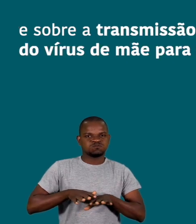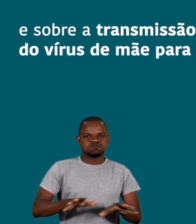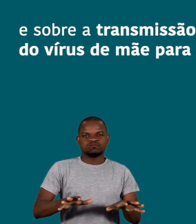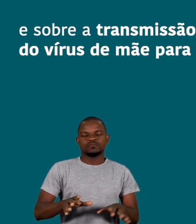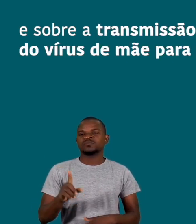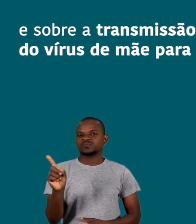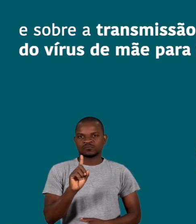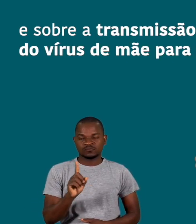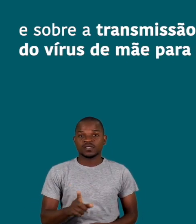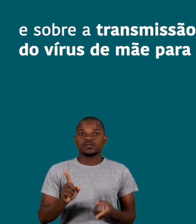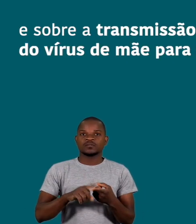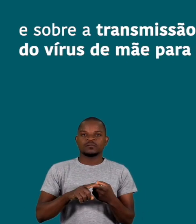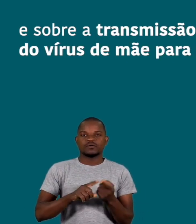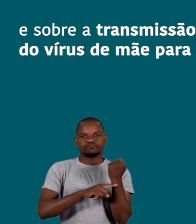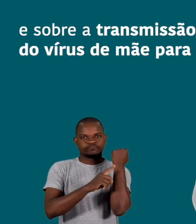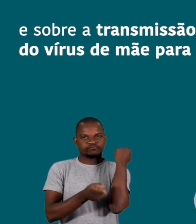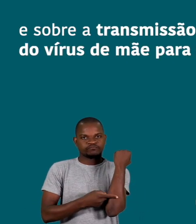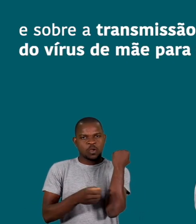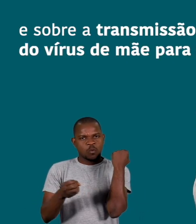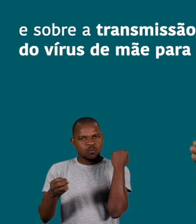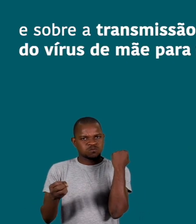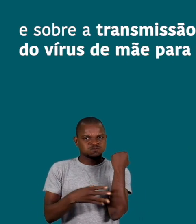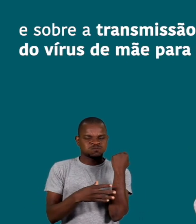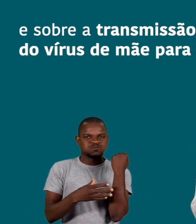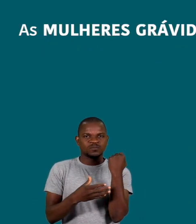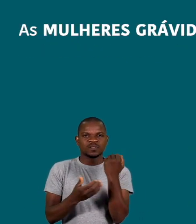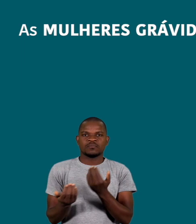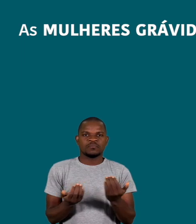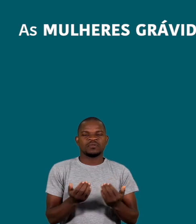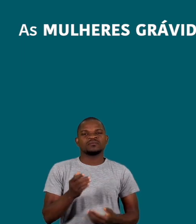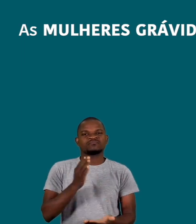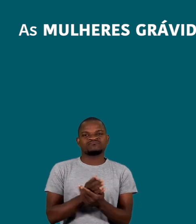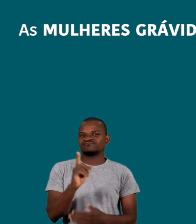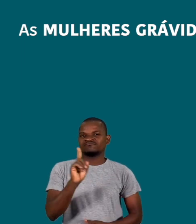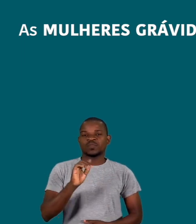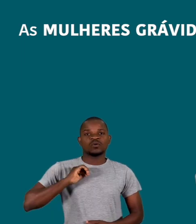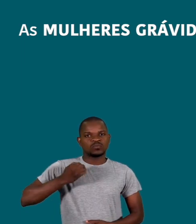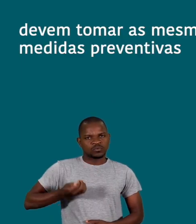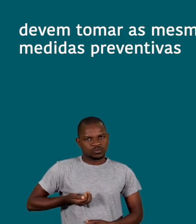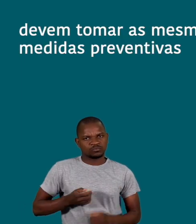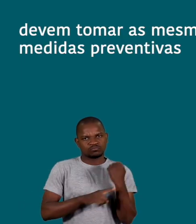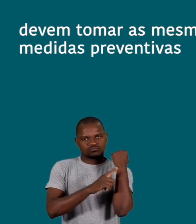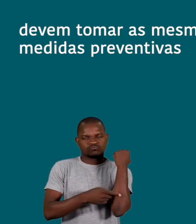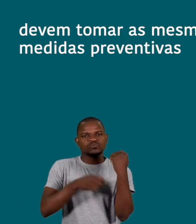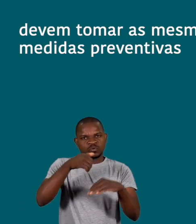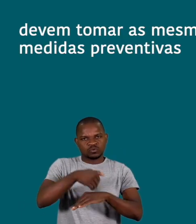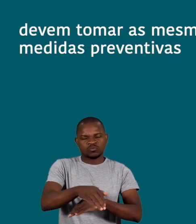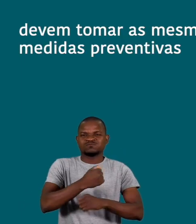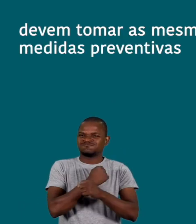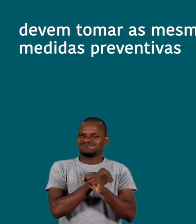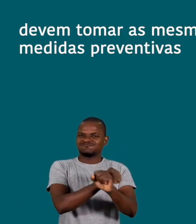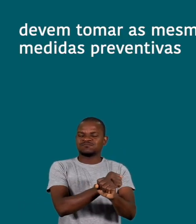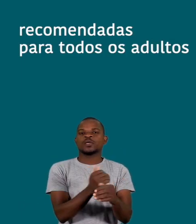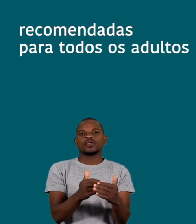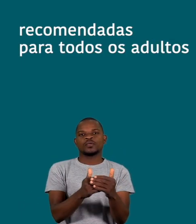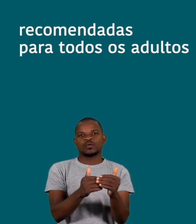e sobre a transmissão do vírus de mãe para filho. As mulheres grávidas devem tomar as mesmas medidas